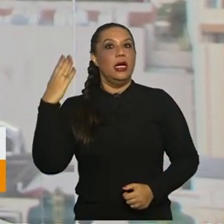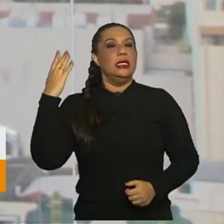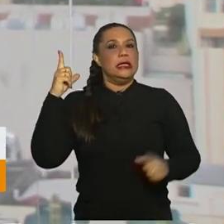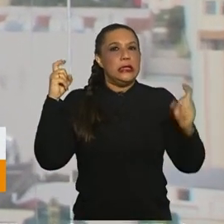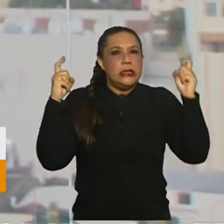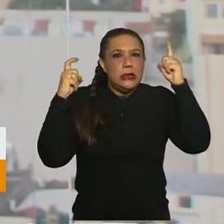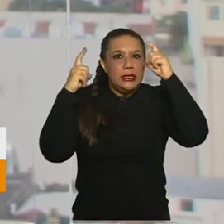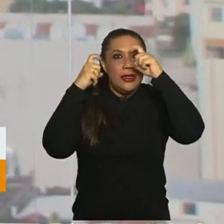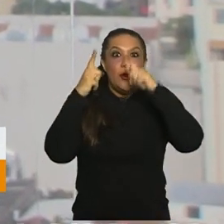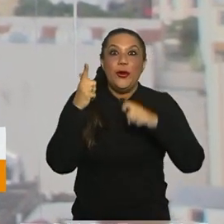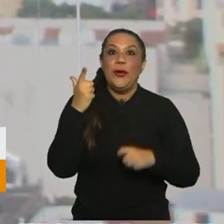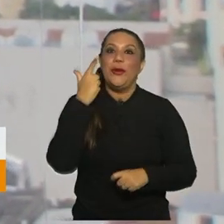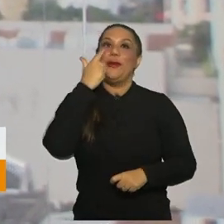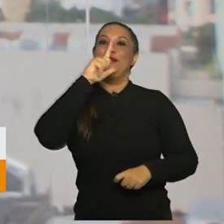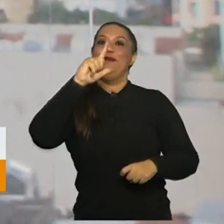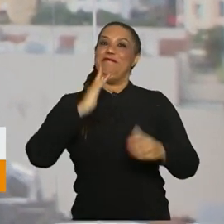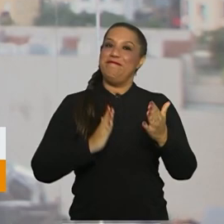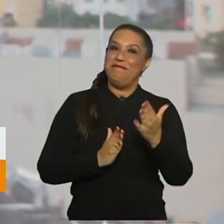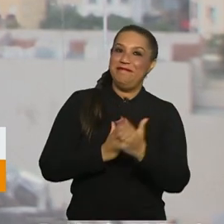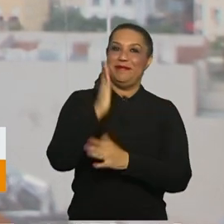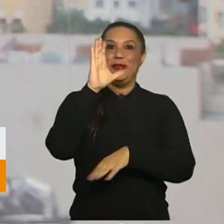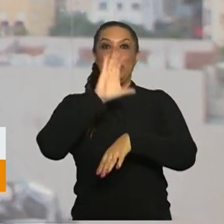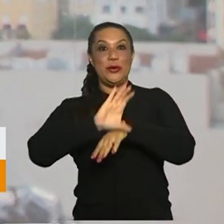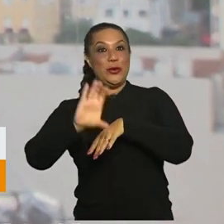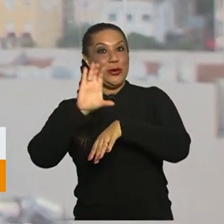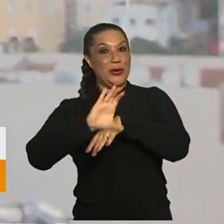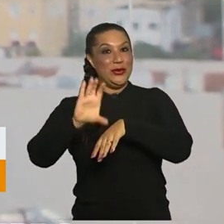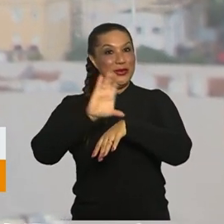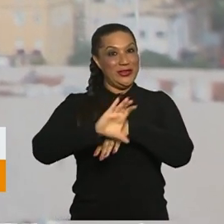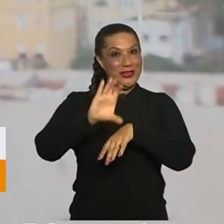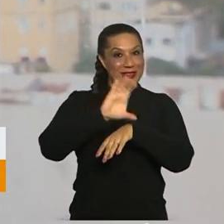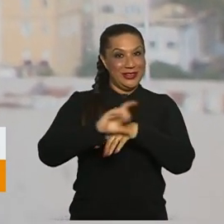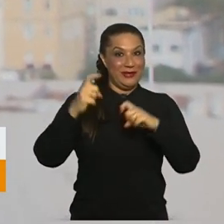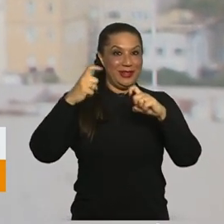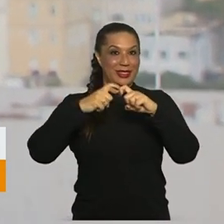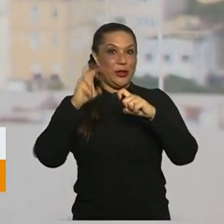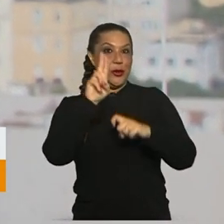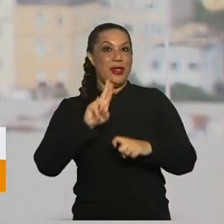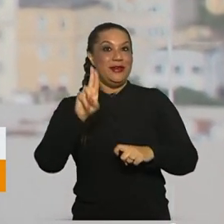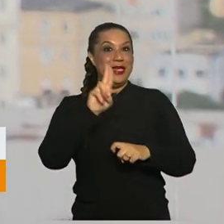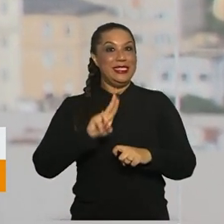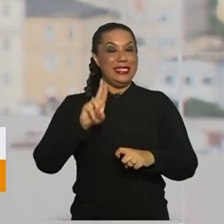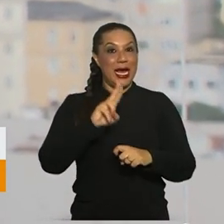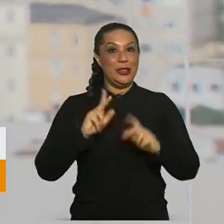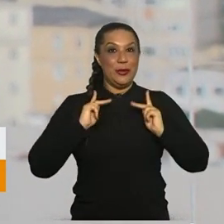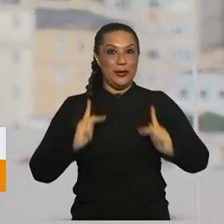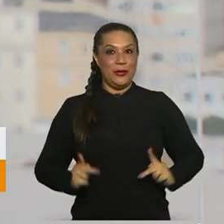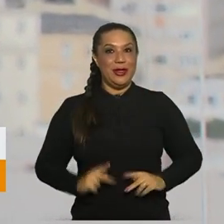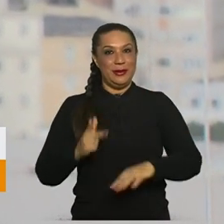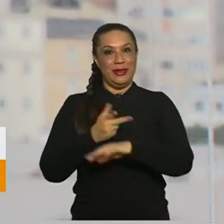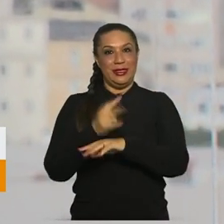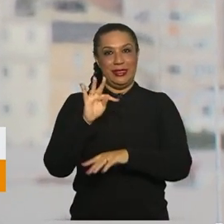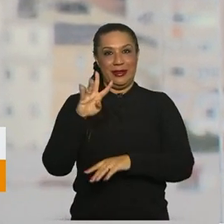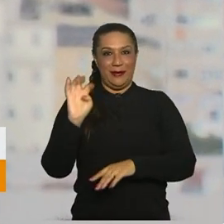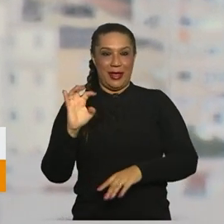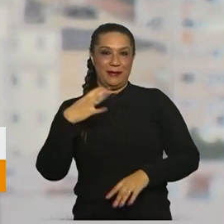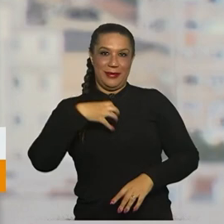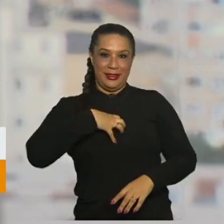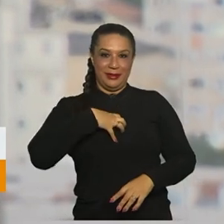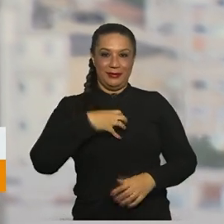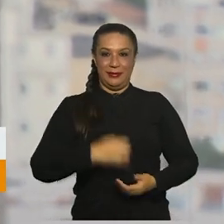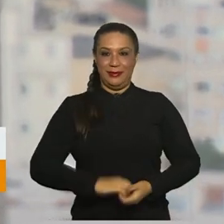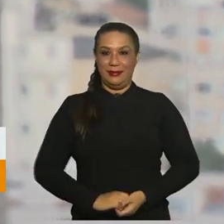com muita dificuldade conseguiu passar no curso de Medicina numa universidade pública. Reportagem da TVE,